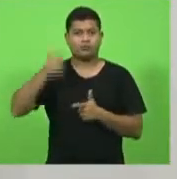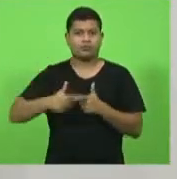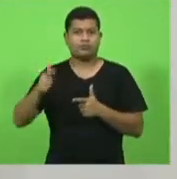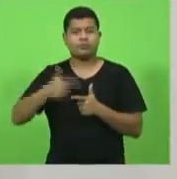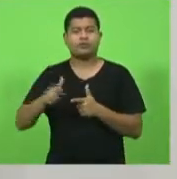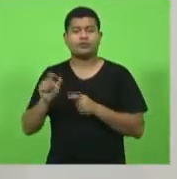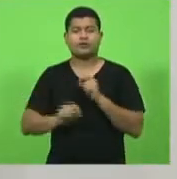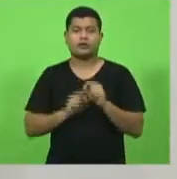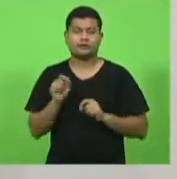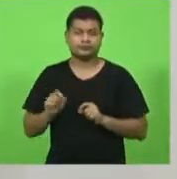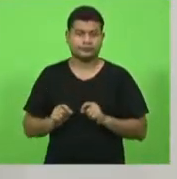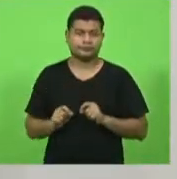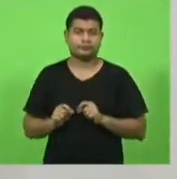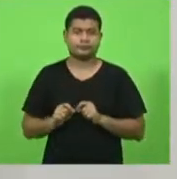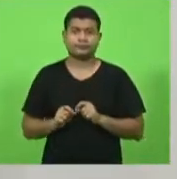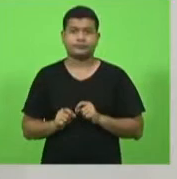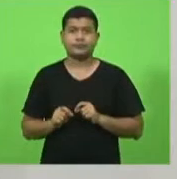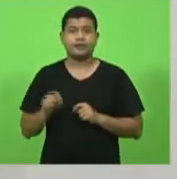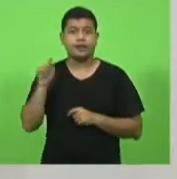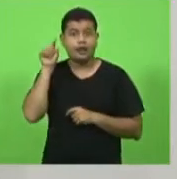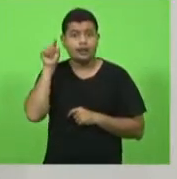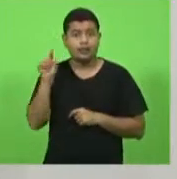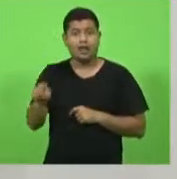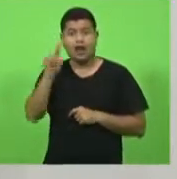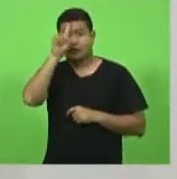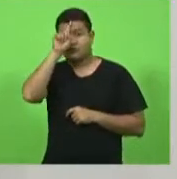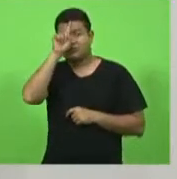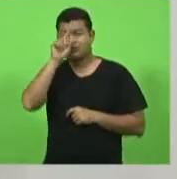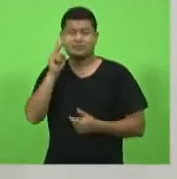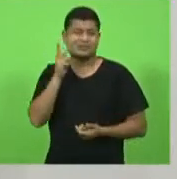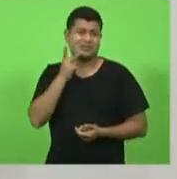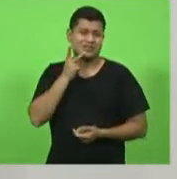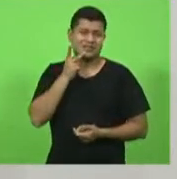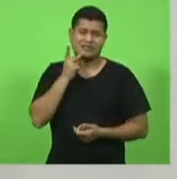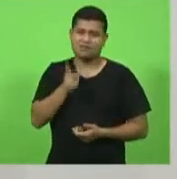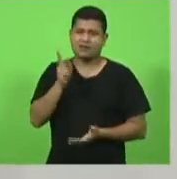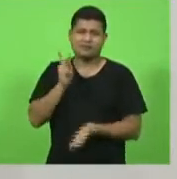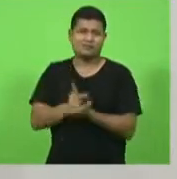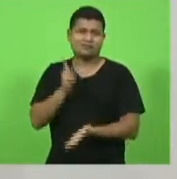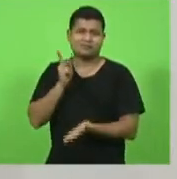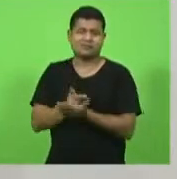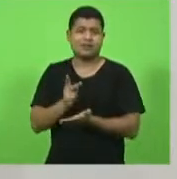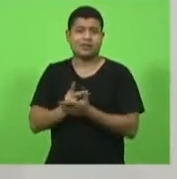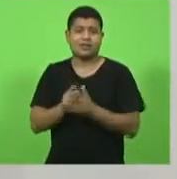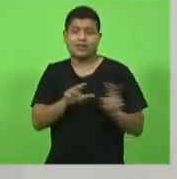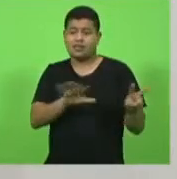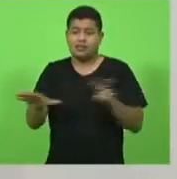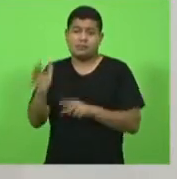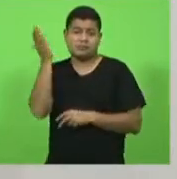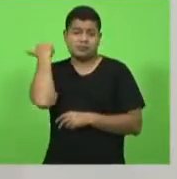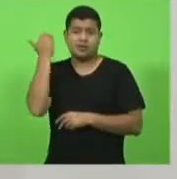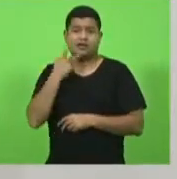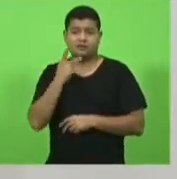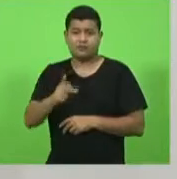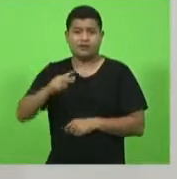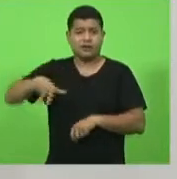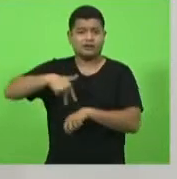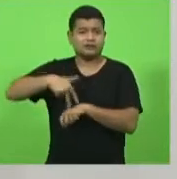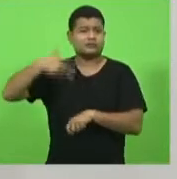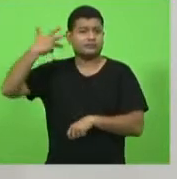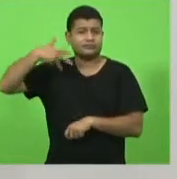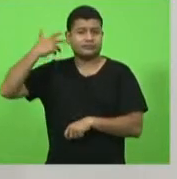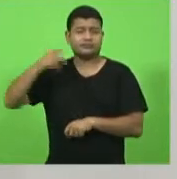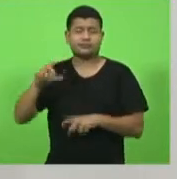lá no hospital que eu sempre venho na mesma tecla até na semana passada eu falei desse tema